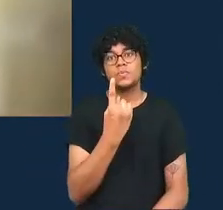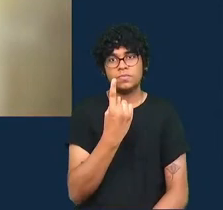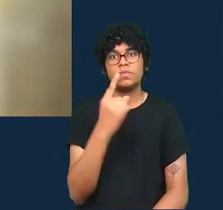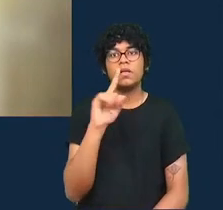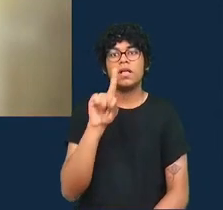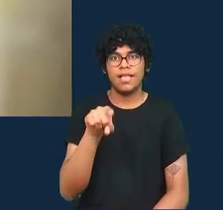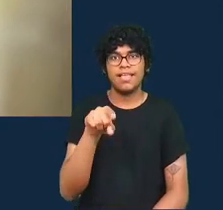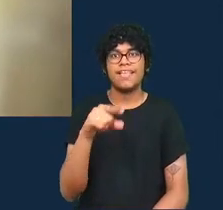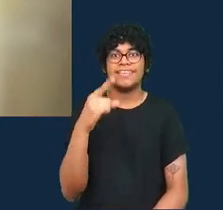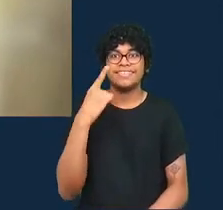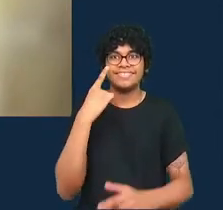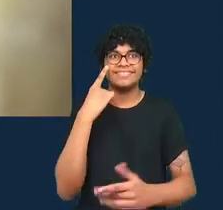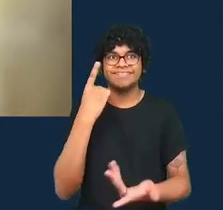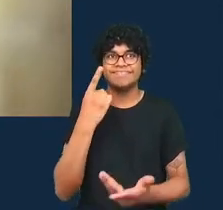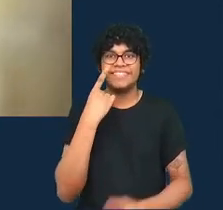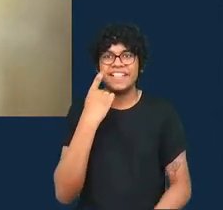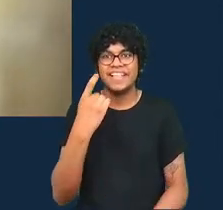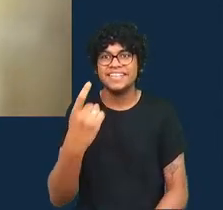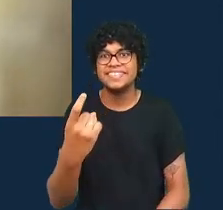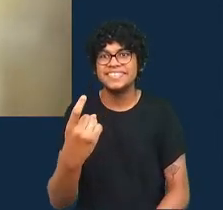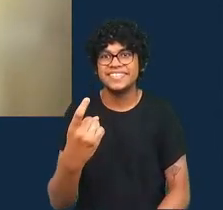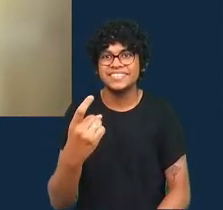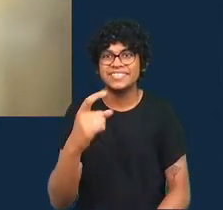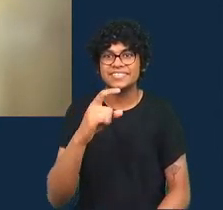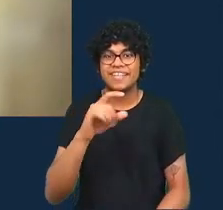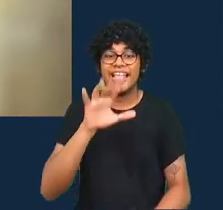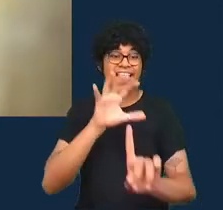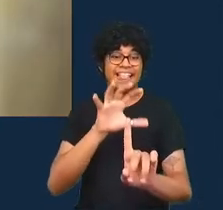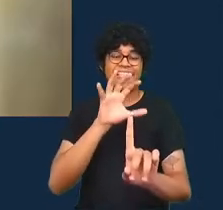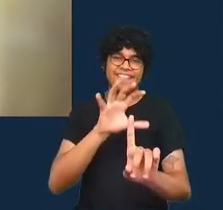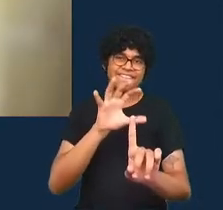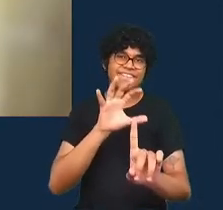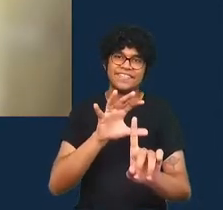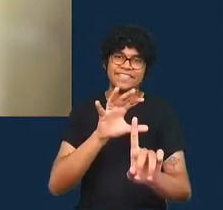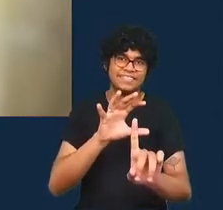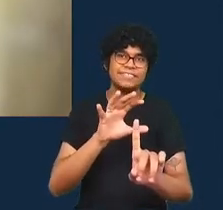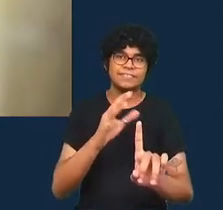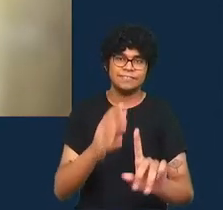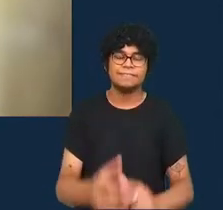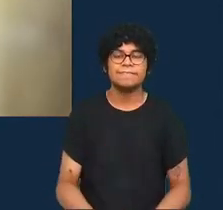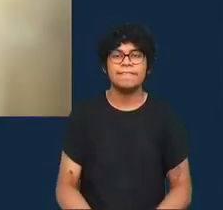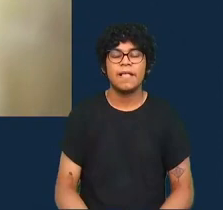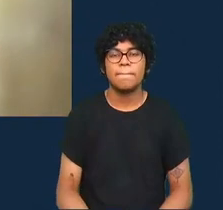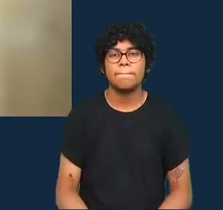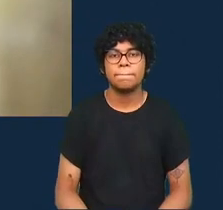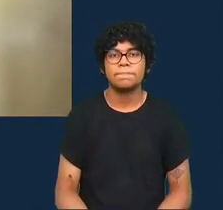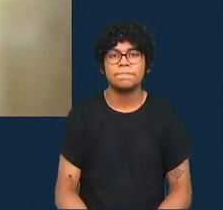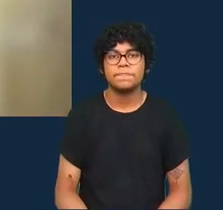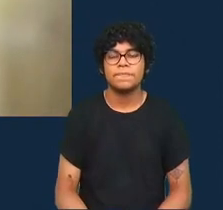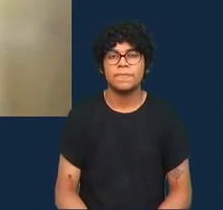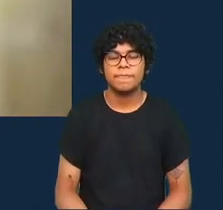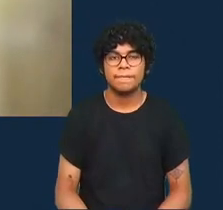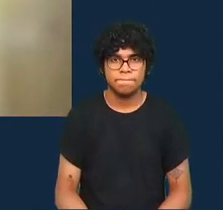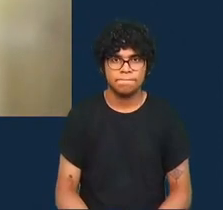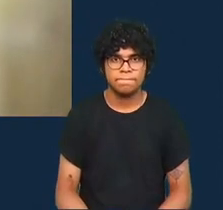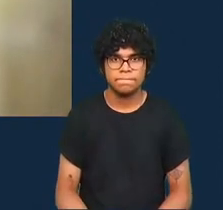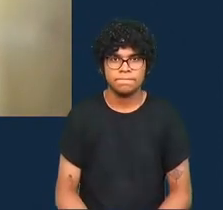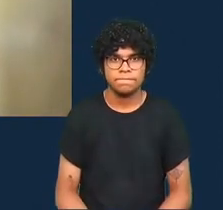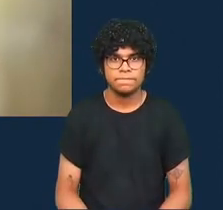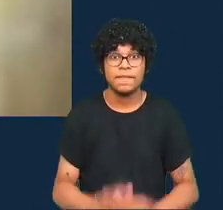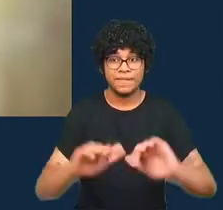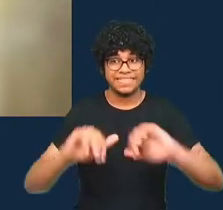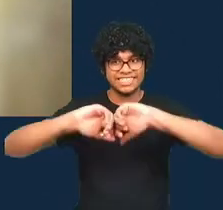fatos mas essa subdivisão também desafia o próprio